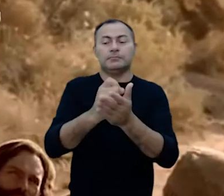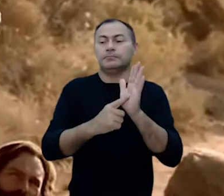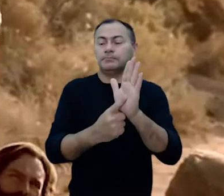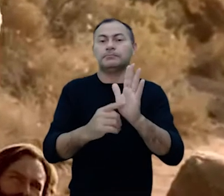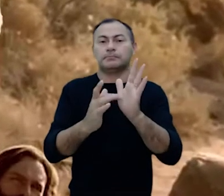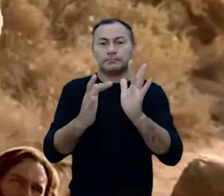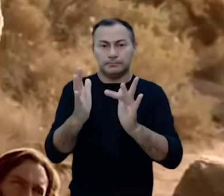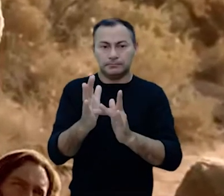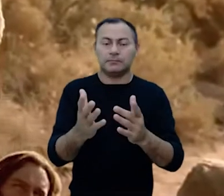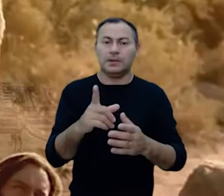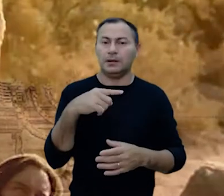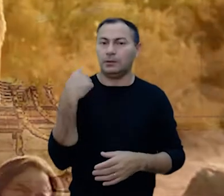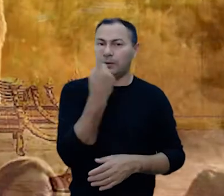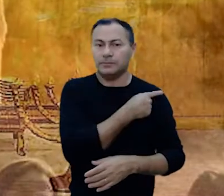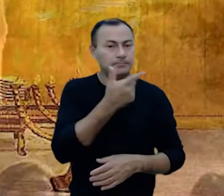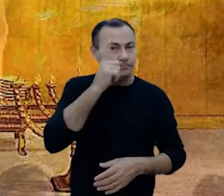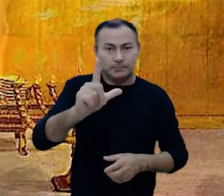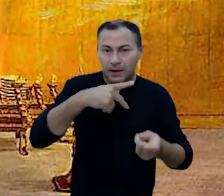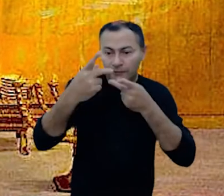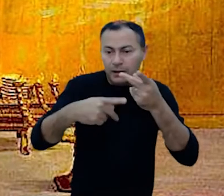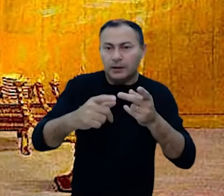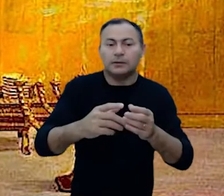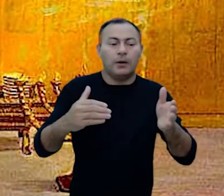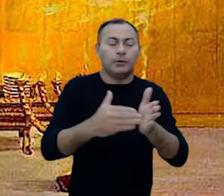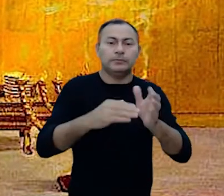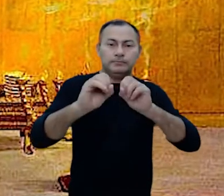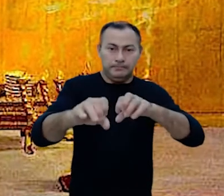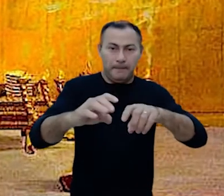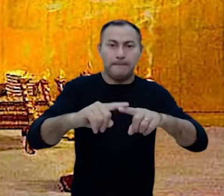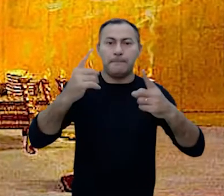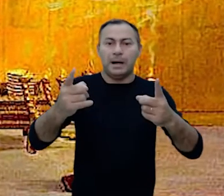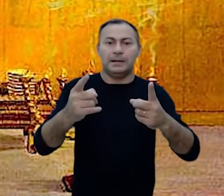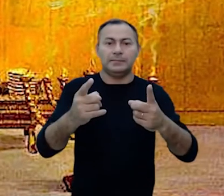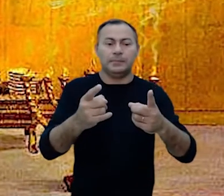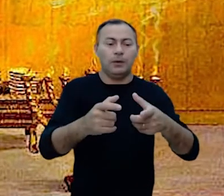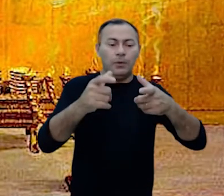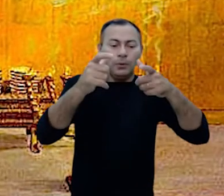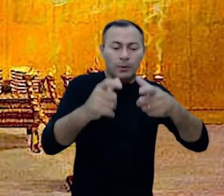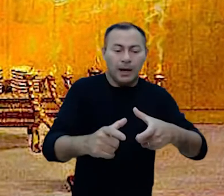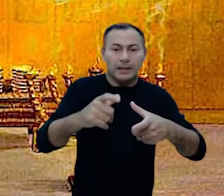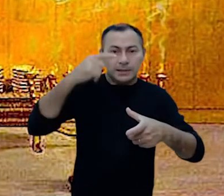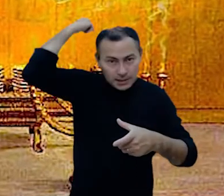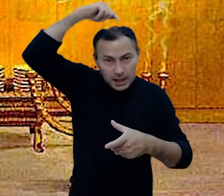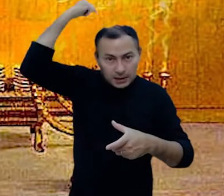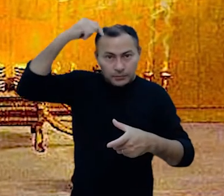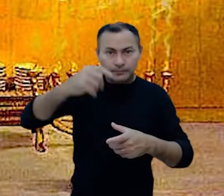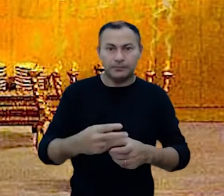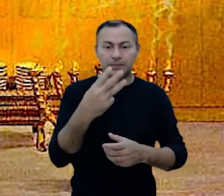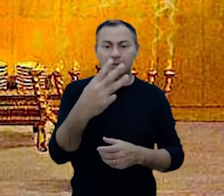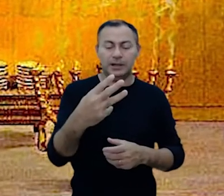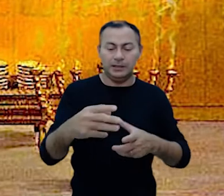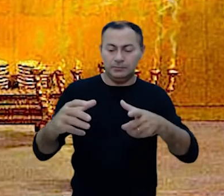salvação que viria através dele. Nós não conseguimos falar sobre isso na última lição, mas entre o lugar santo,